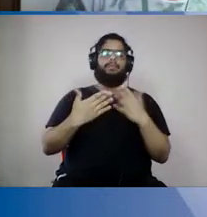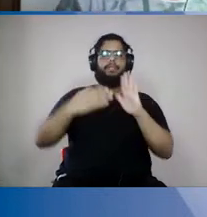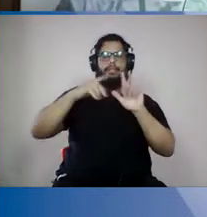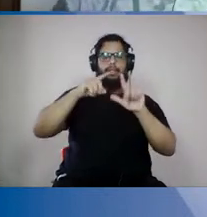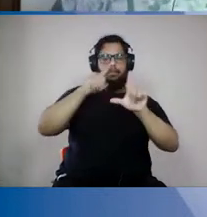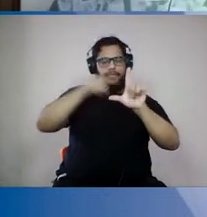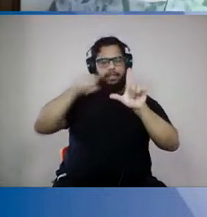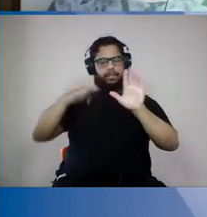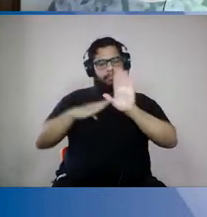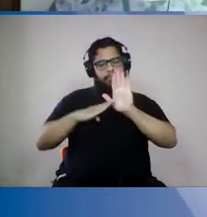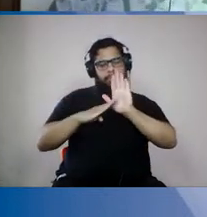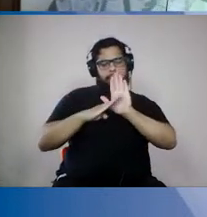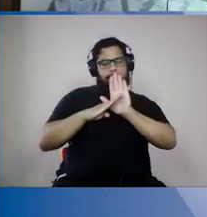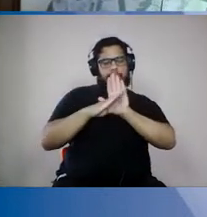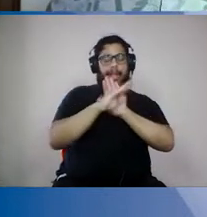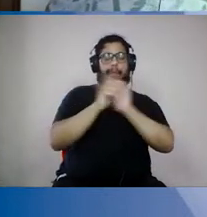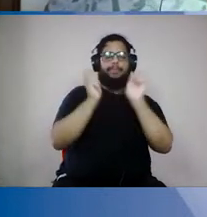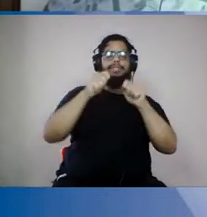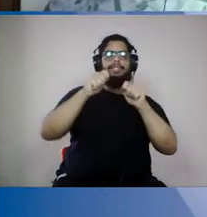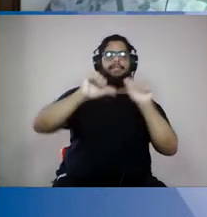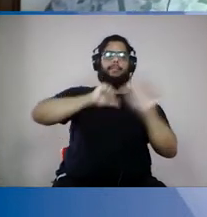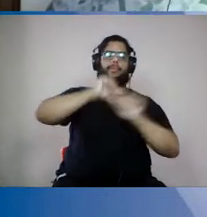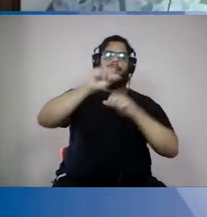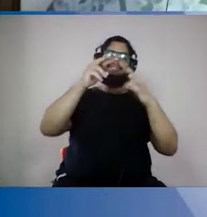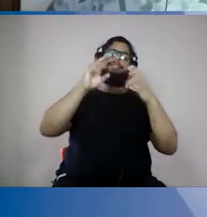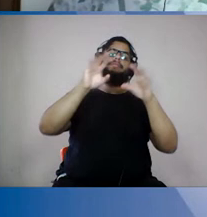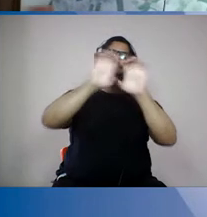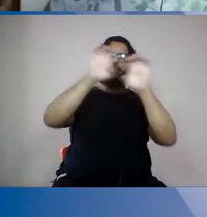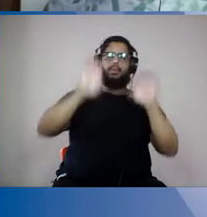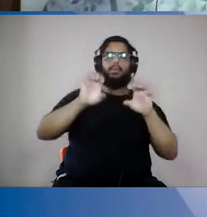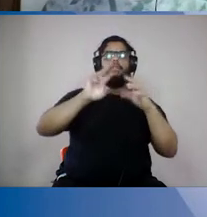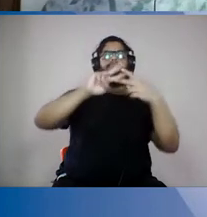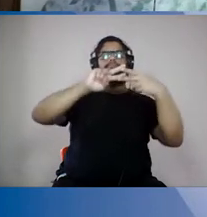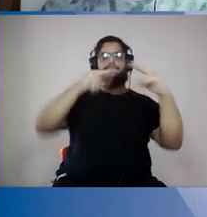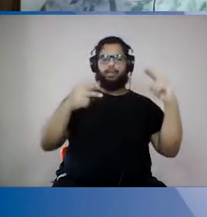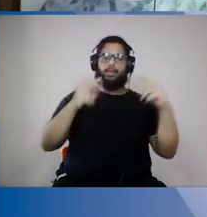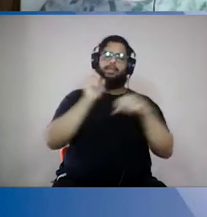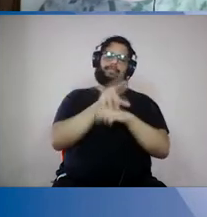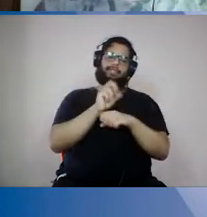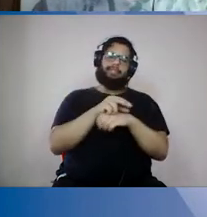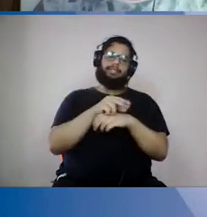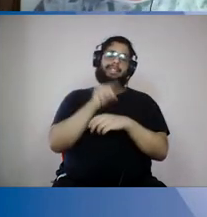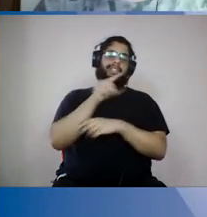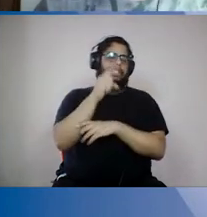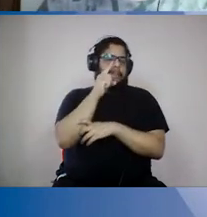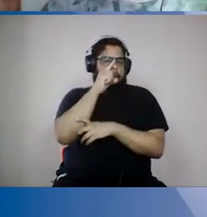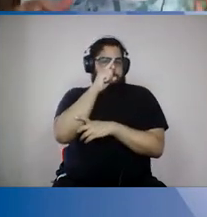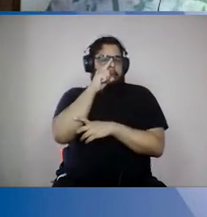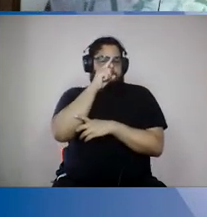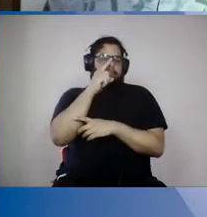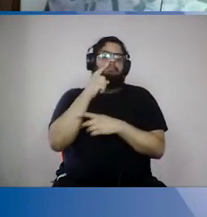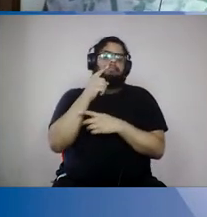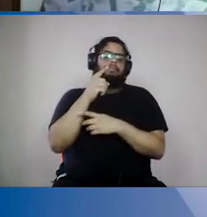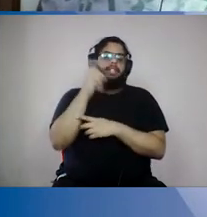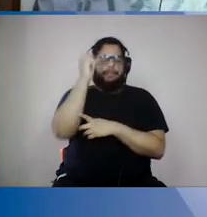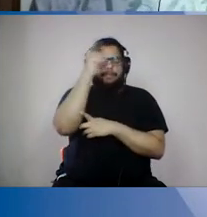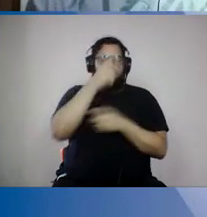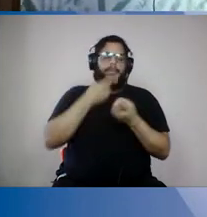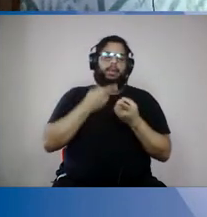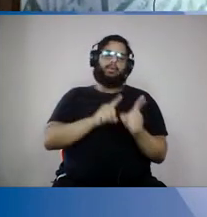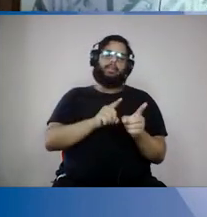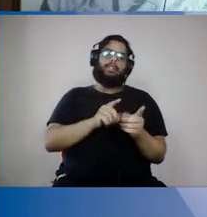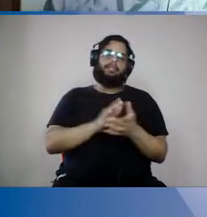maior a chance de mutação viral, e as mutações virais poderão dificultar o nosso combate à pandemia, porque